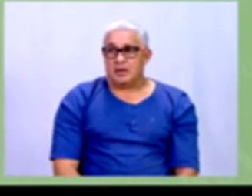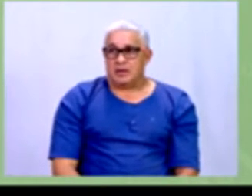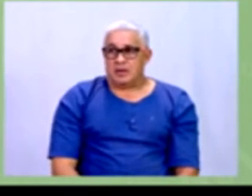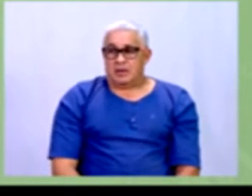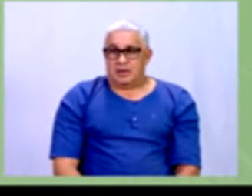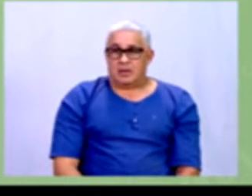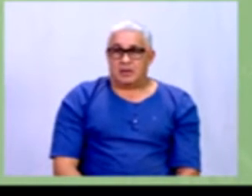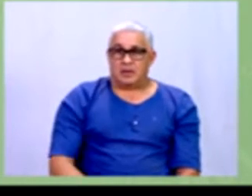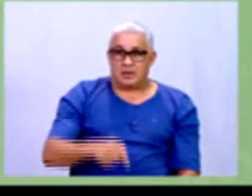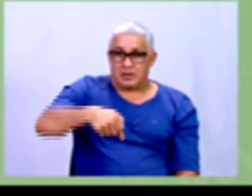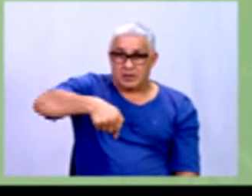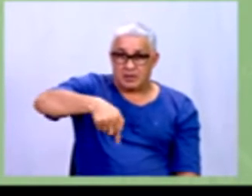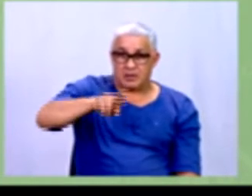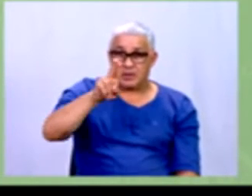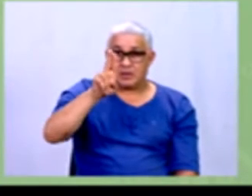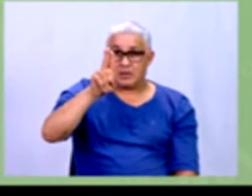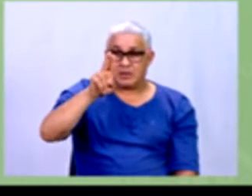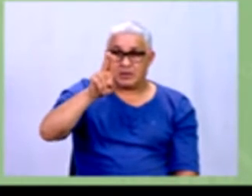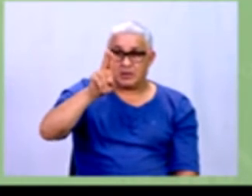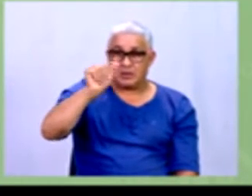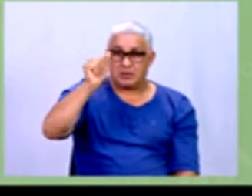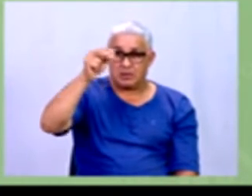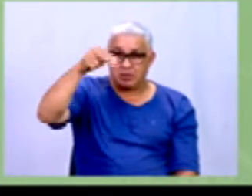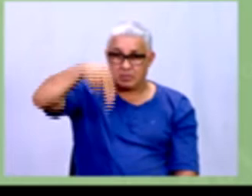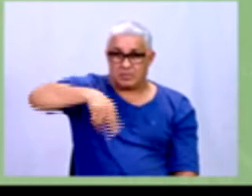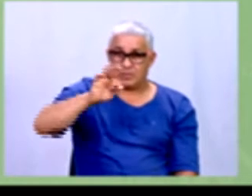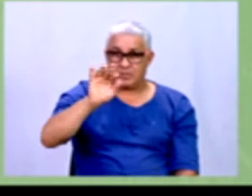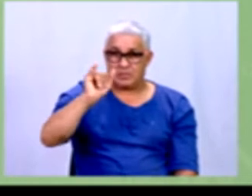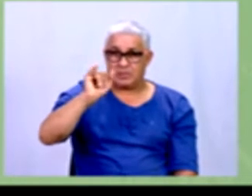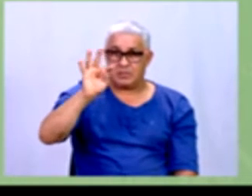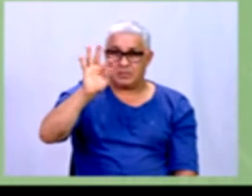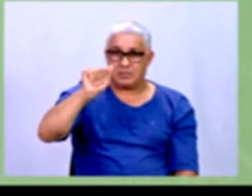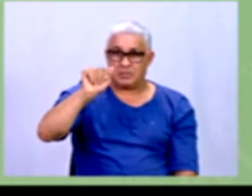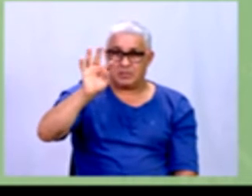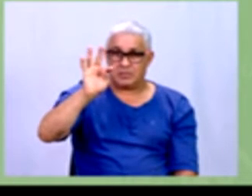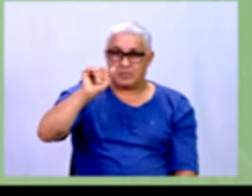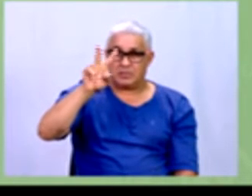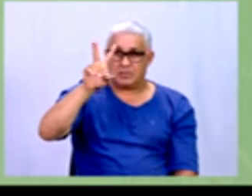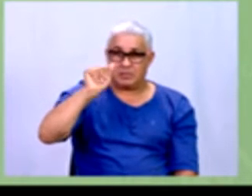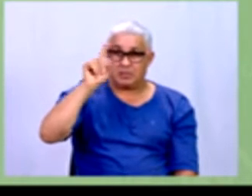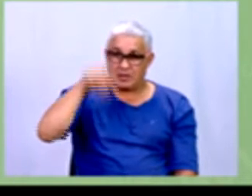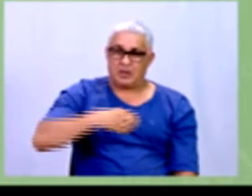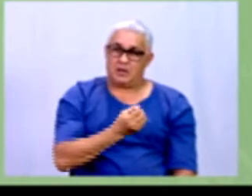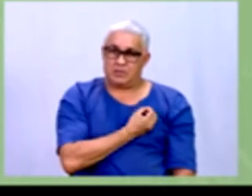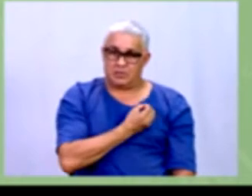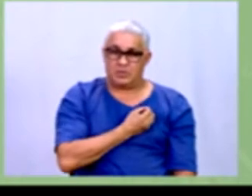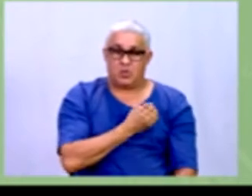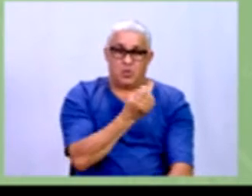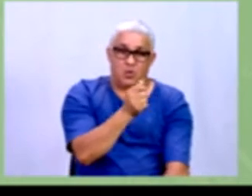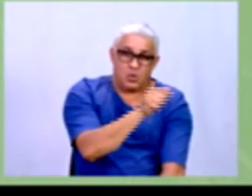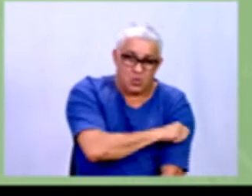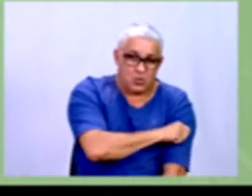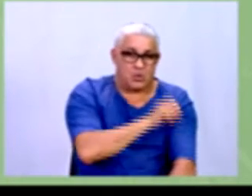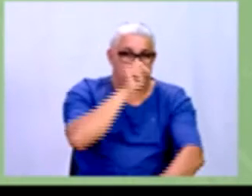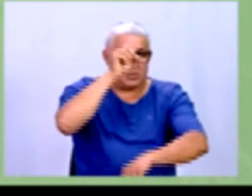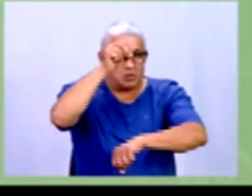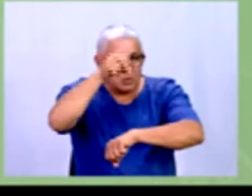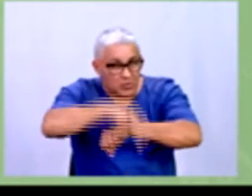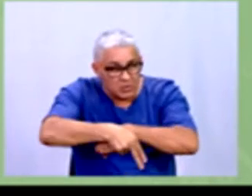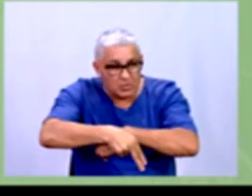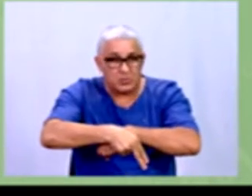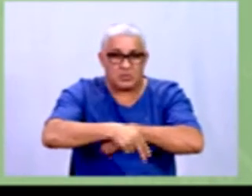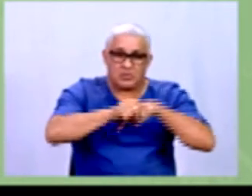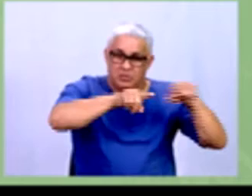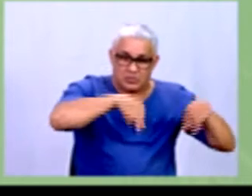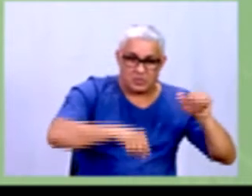Quantitativa, pessoal, são números, tá? Números de alunos matriculados. Na sala